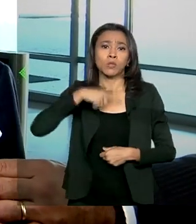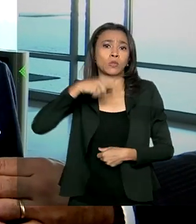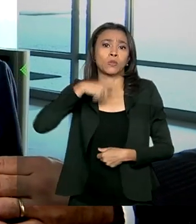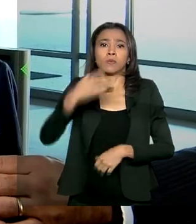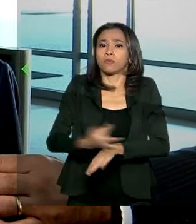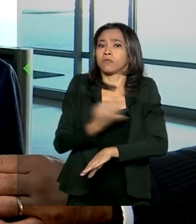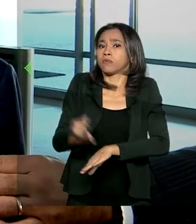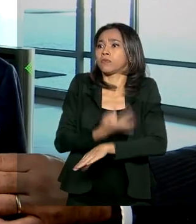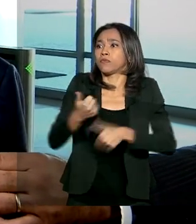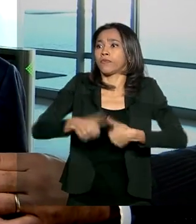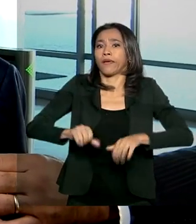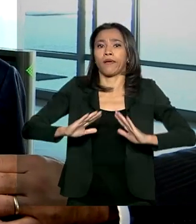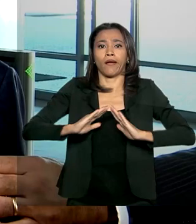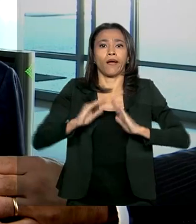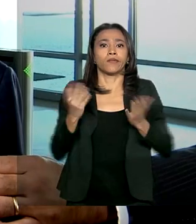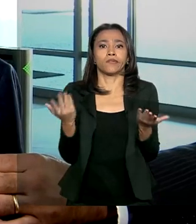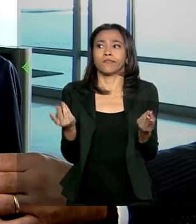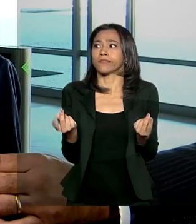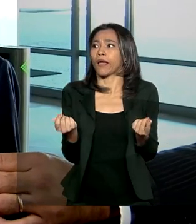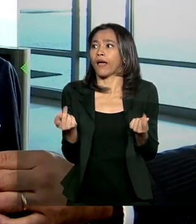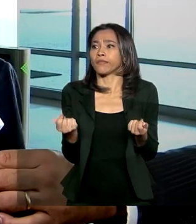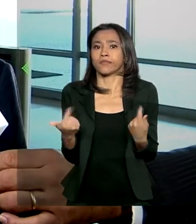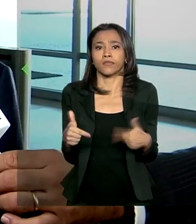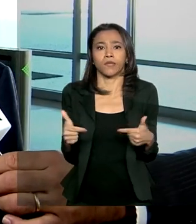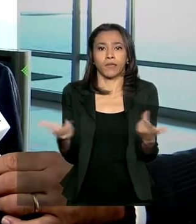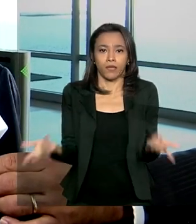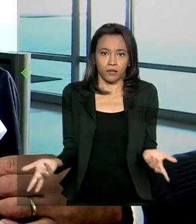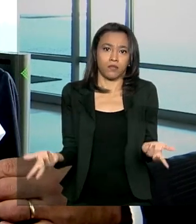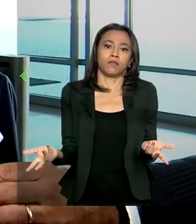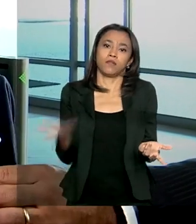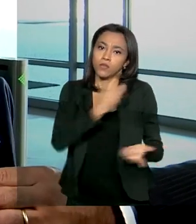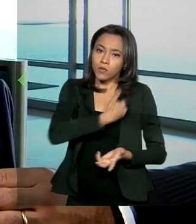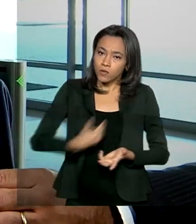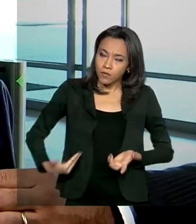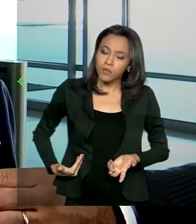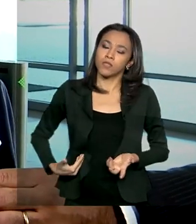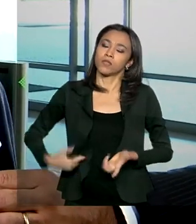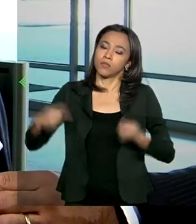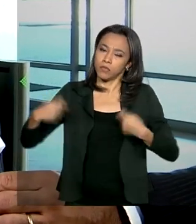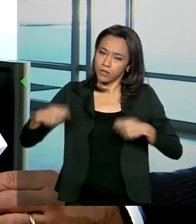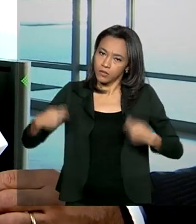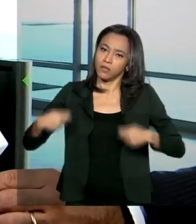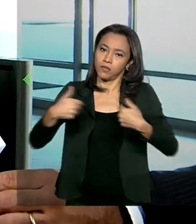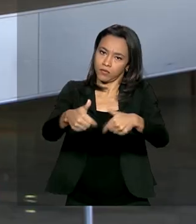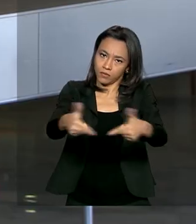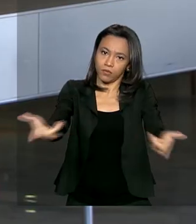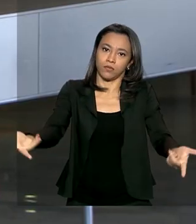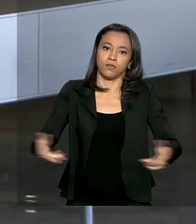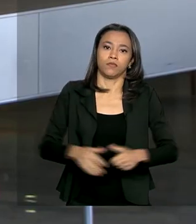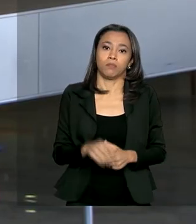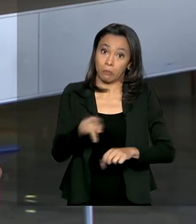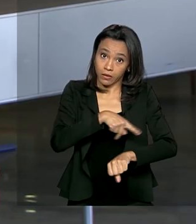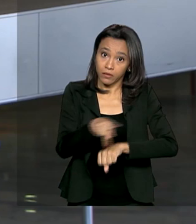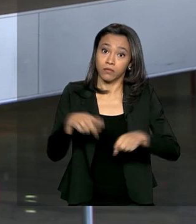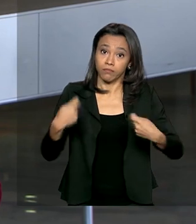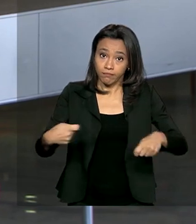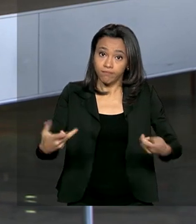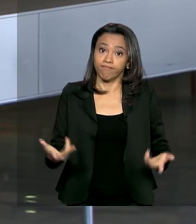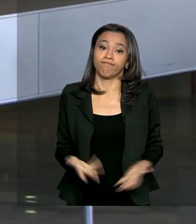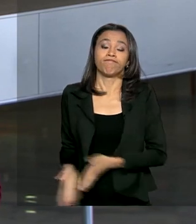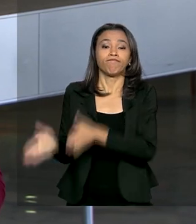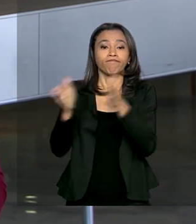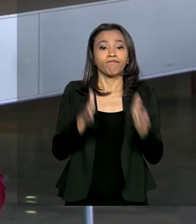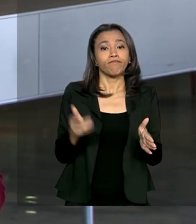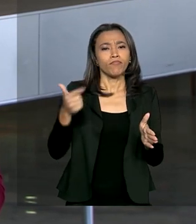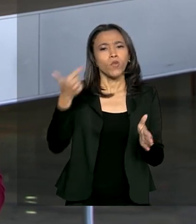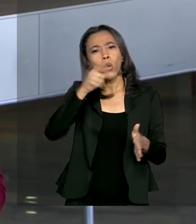trabalhar em casa e o governo também precisa, o país precisa desse trabalho. E olha, Roberto, mudando